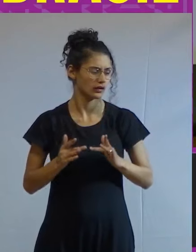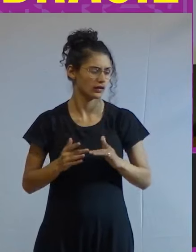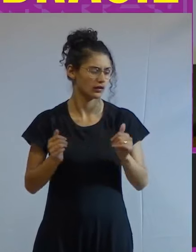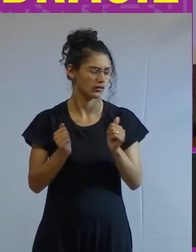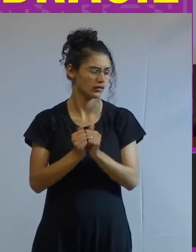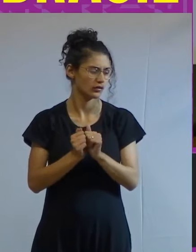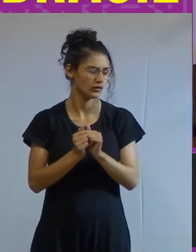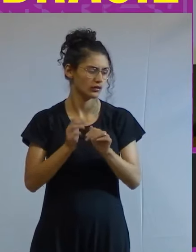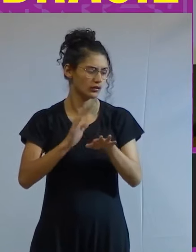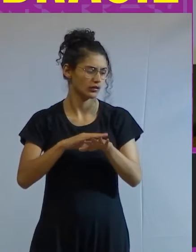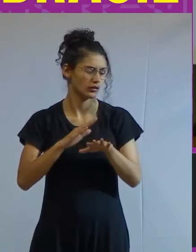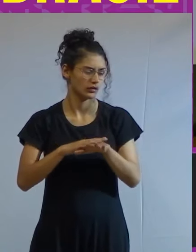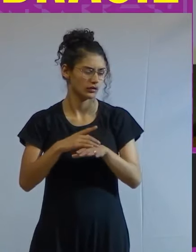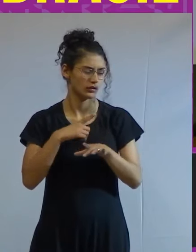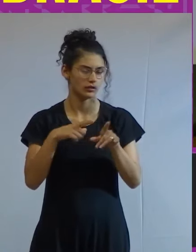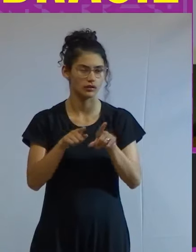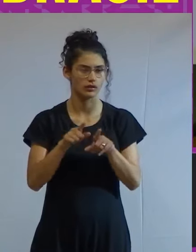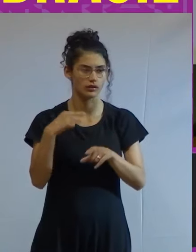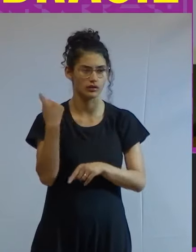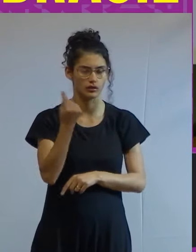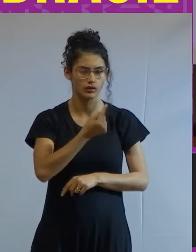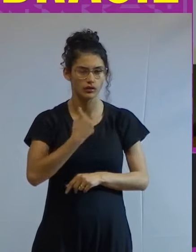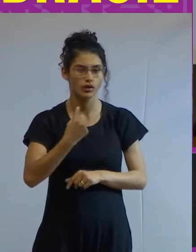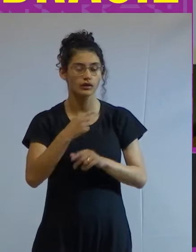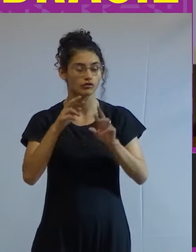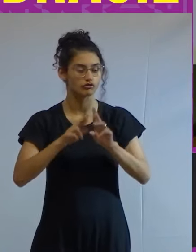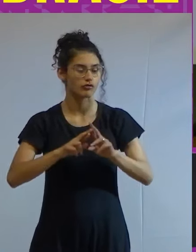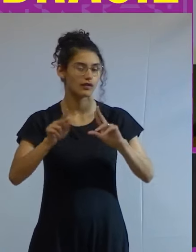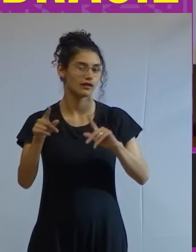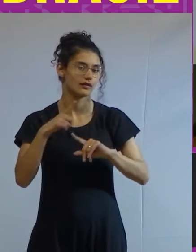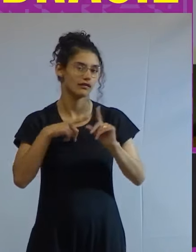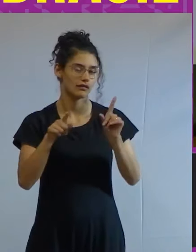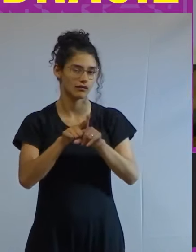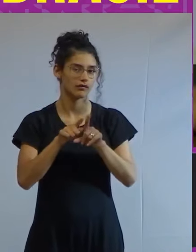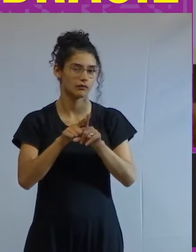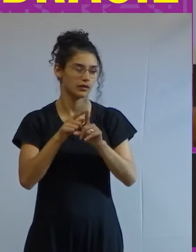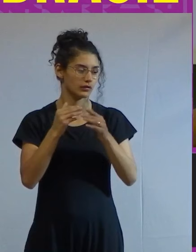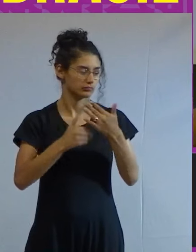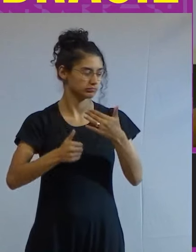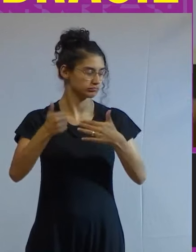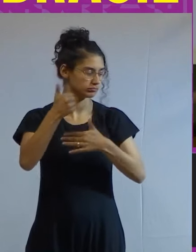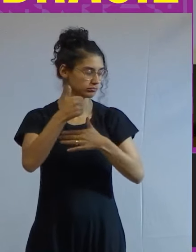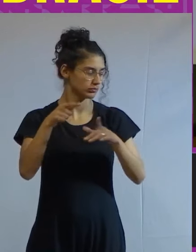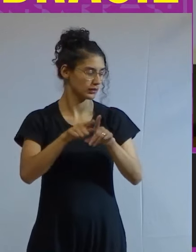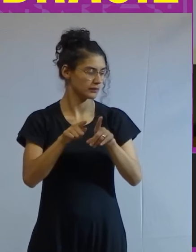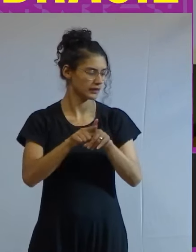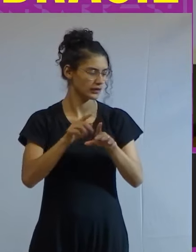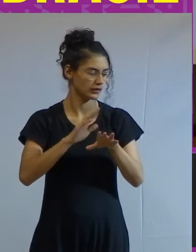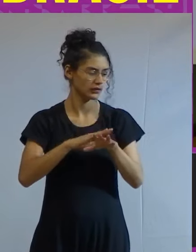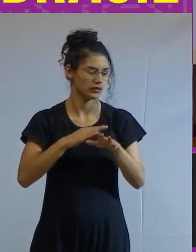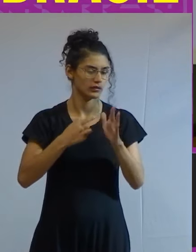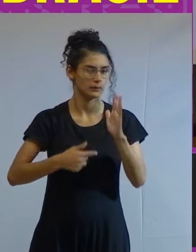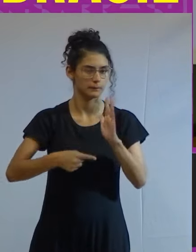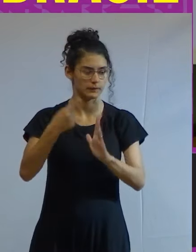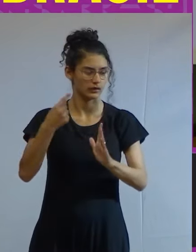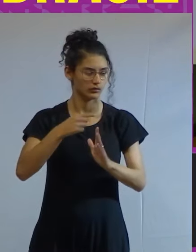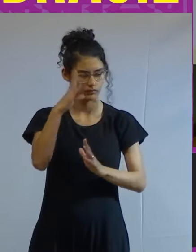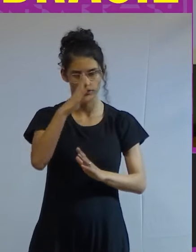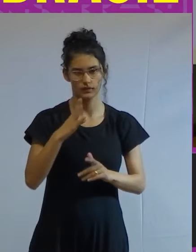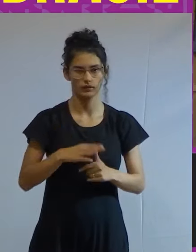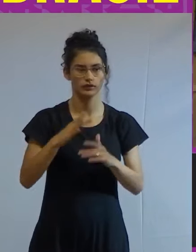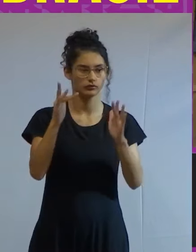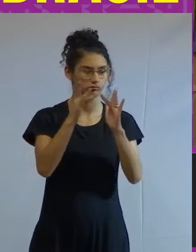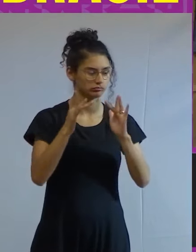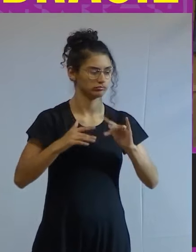professor Gabriel Kohn sobre a nossa indiferença da elite da classe dominante brasileira acho que se